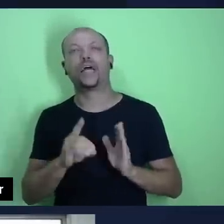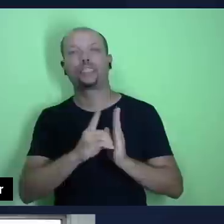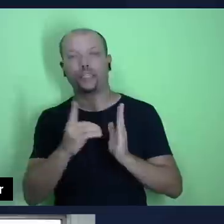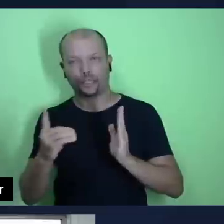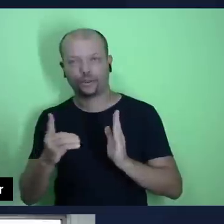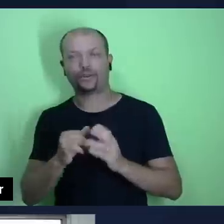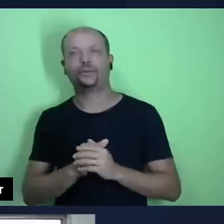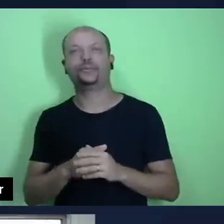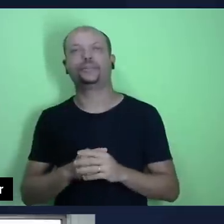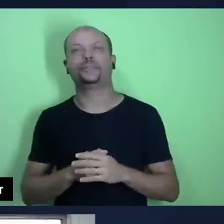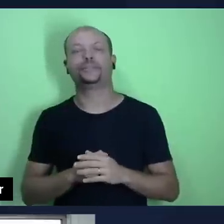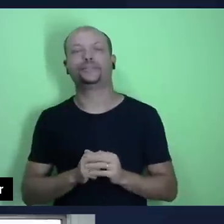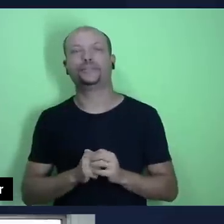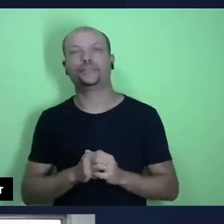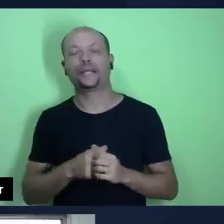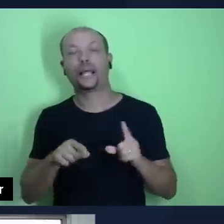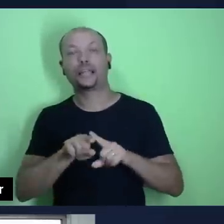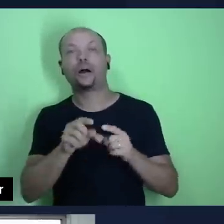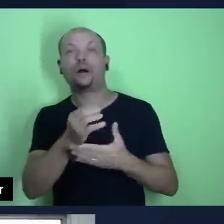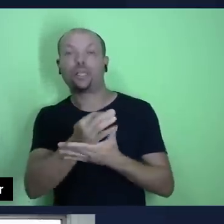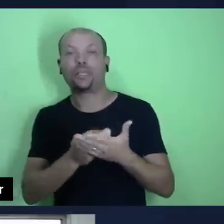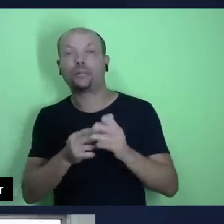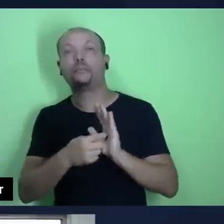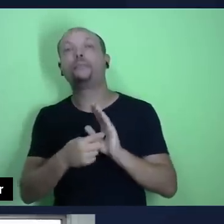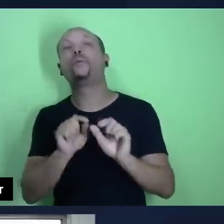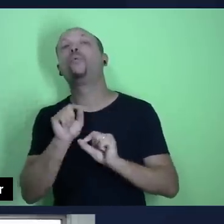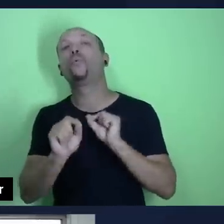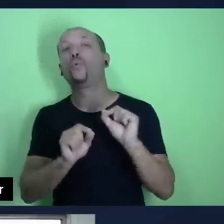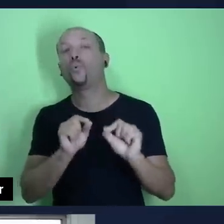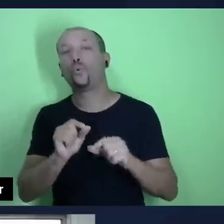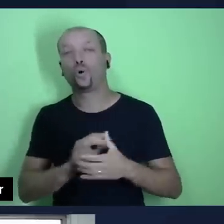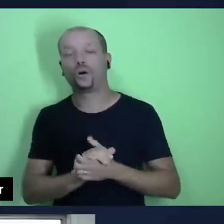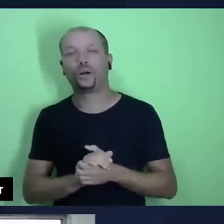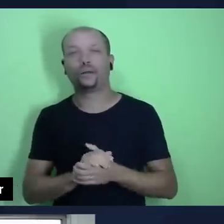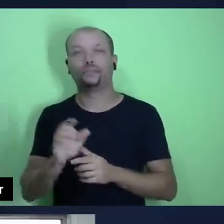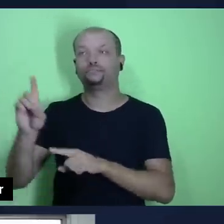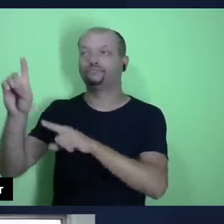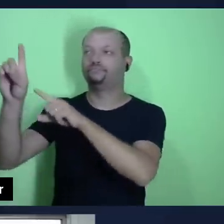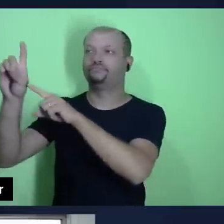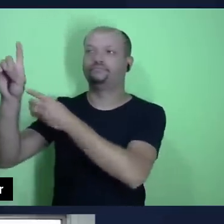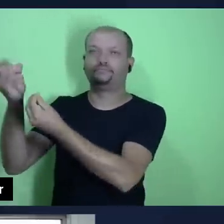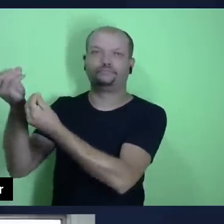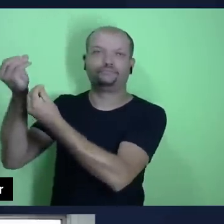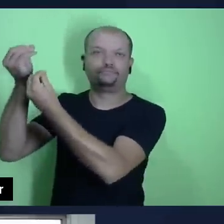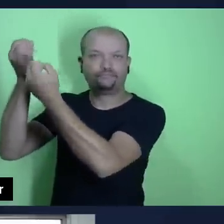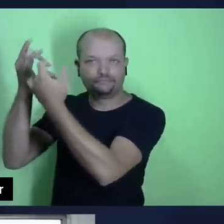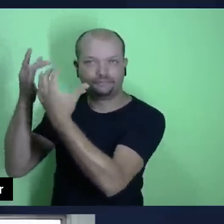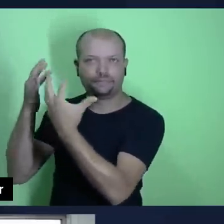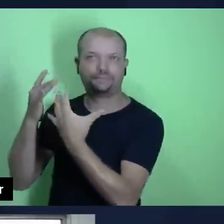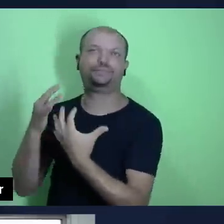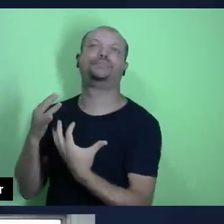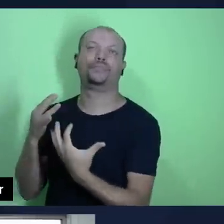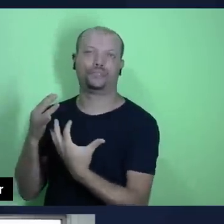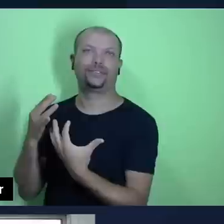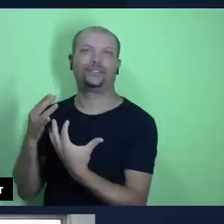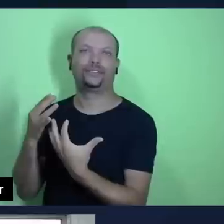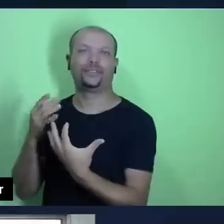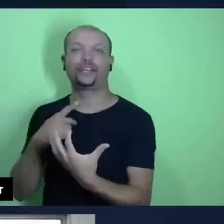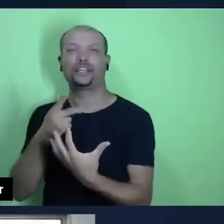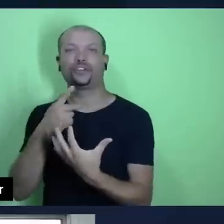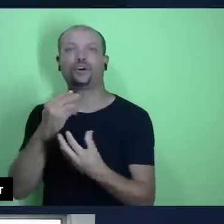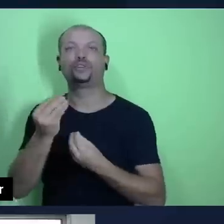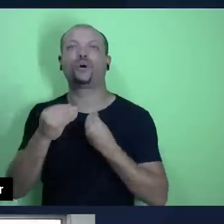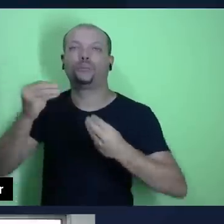14, esses textos, eles nos mostram que Deus, ele nos deu todas as bênçãos. E a gente vai devolver a